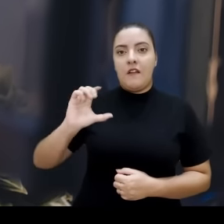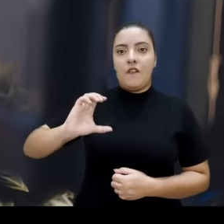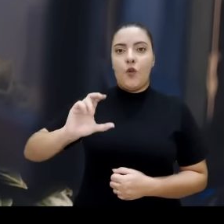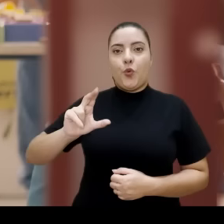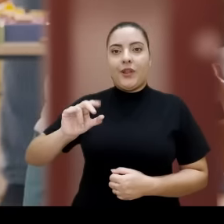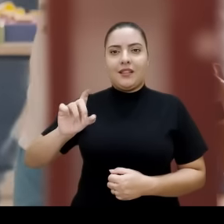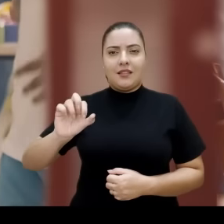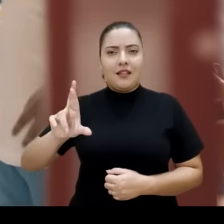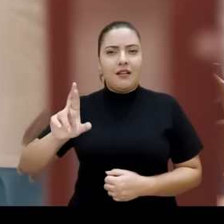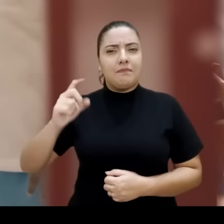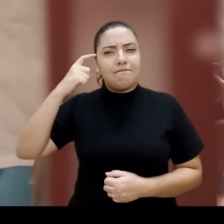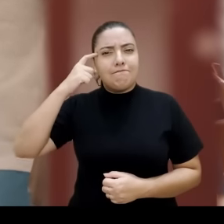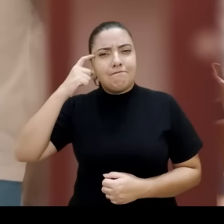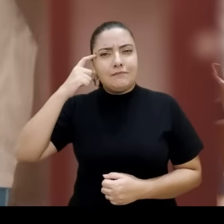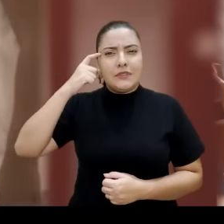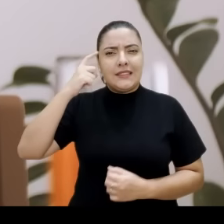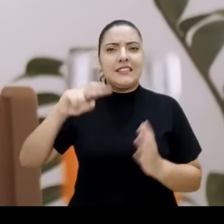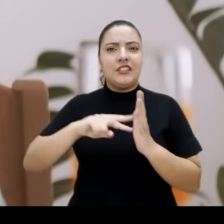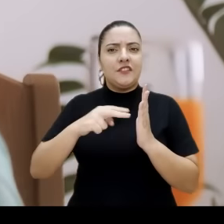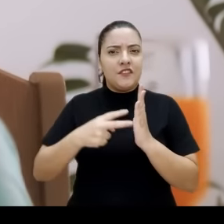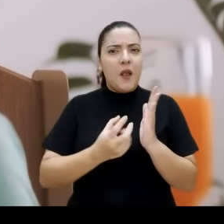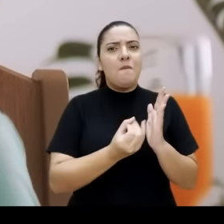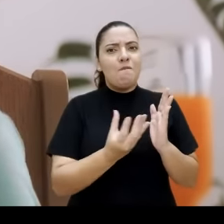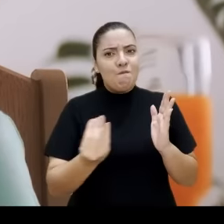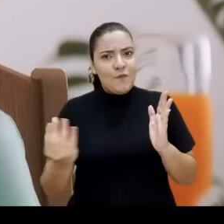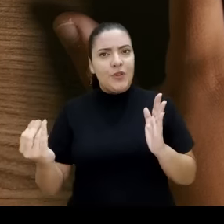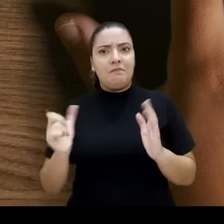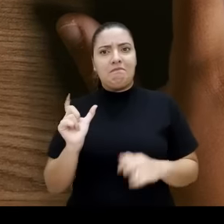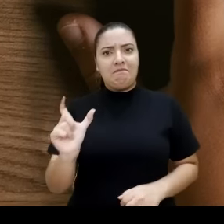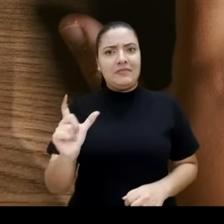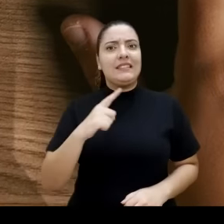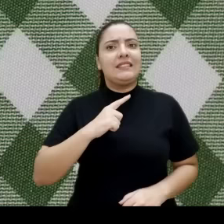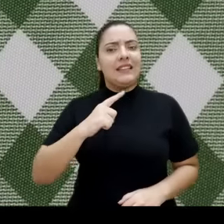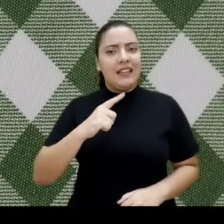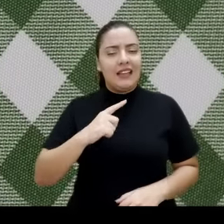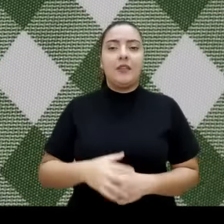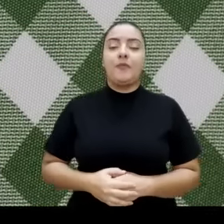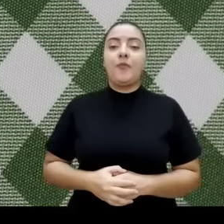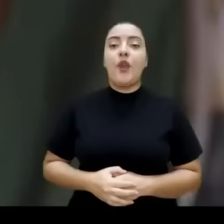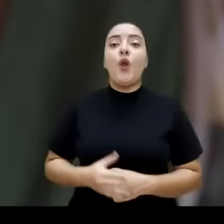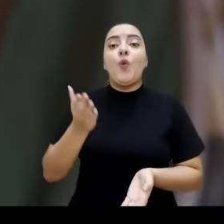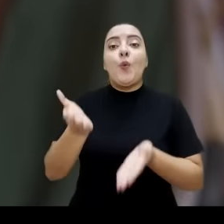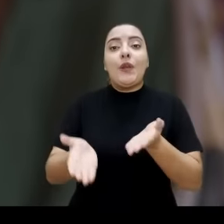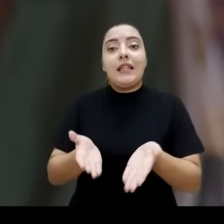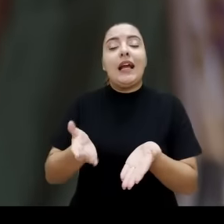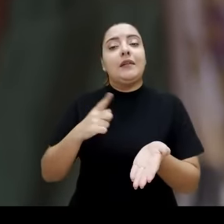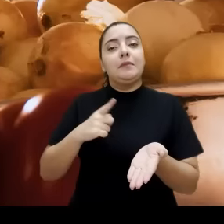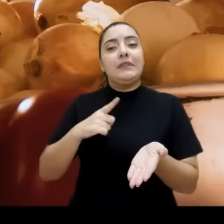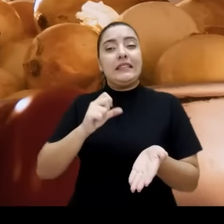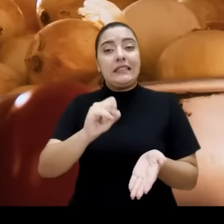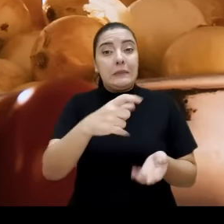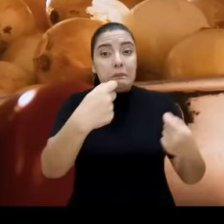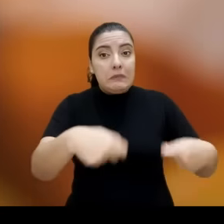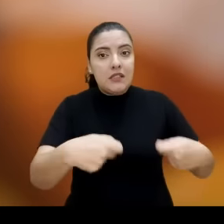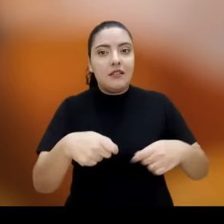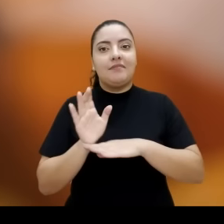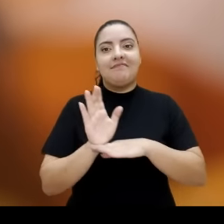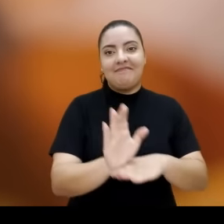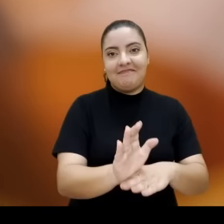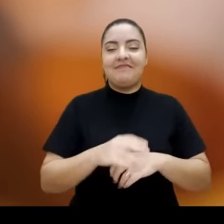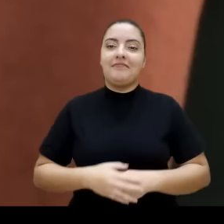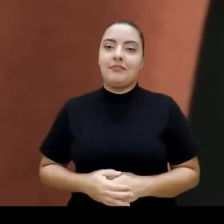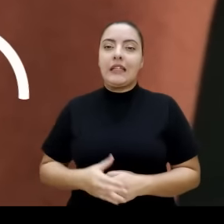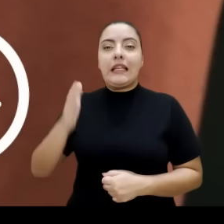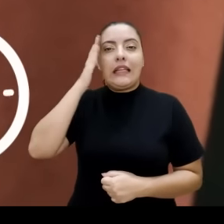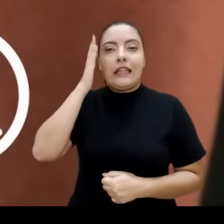Cuidar. Já parou pra pensar quanto o significado tem dentro dessa palavra? Cuidar é estender a mão quando alguém mais precisa.